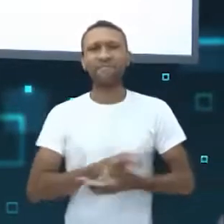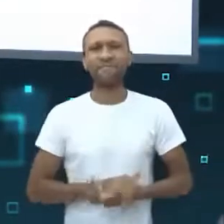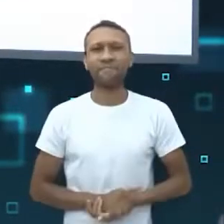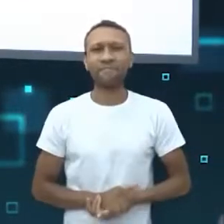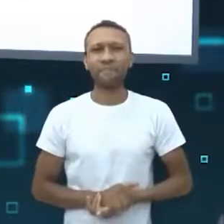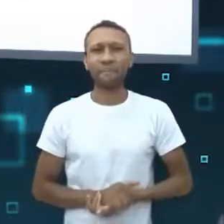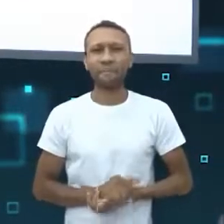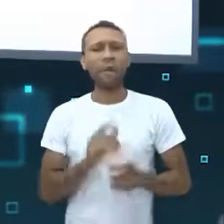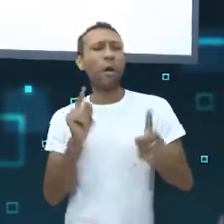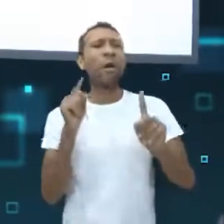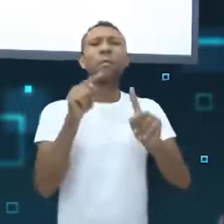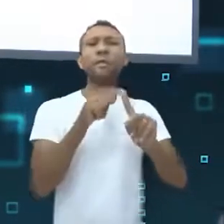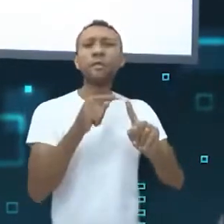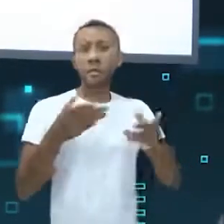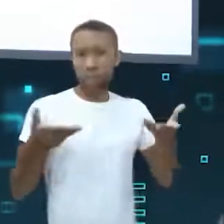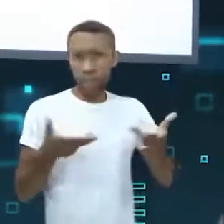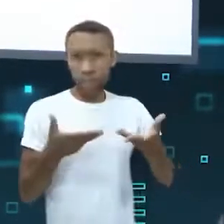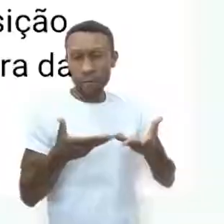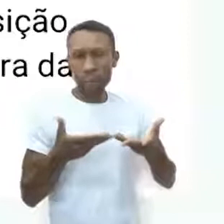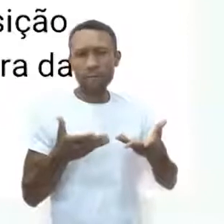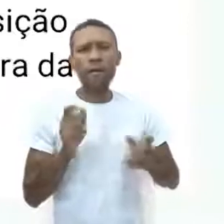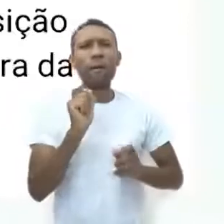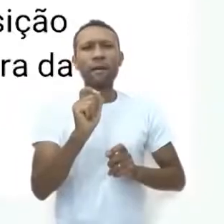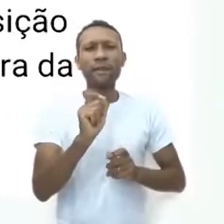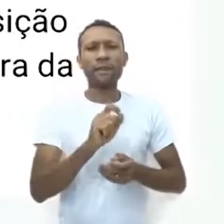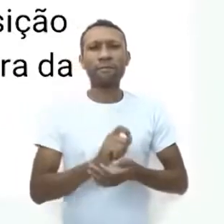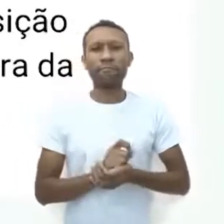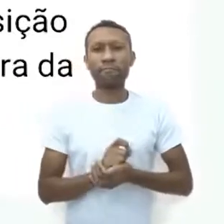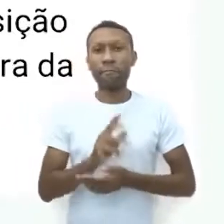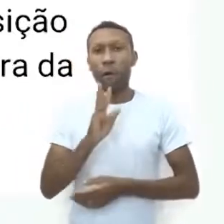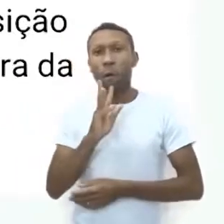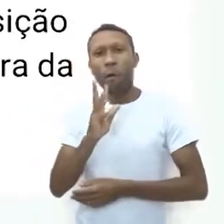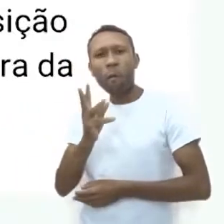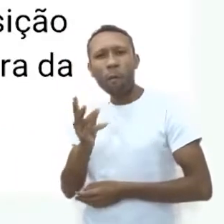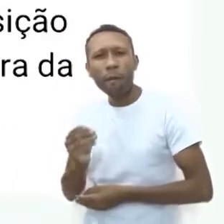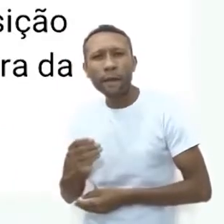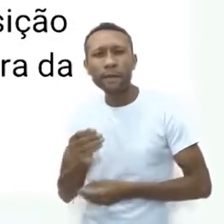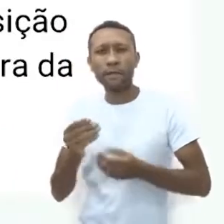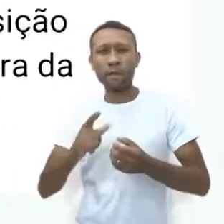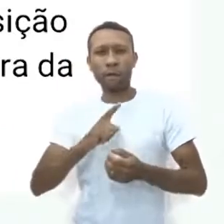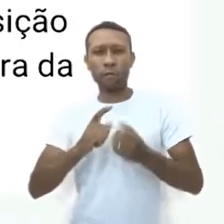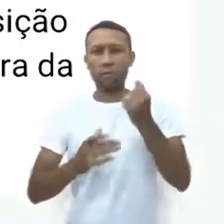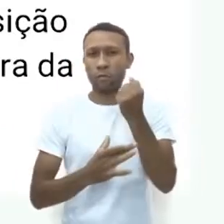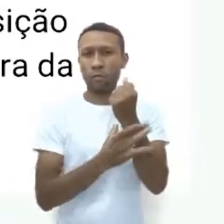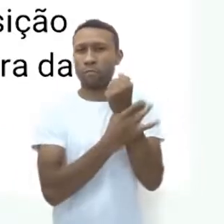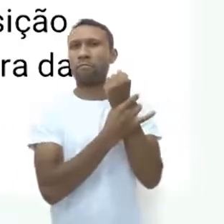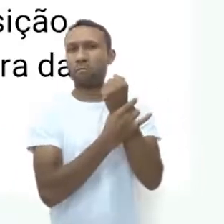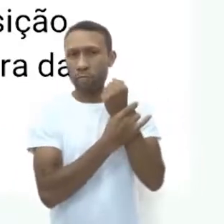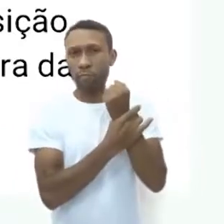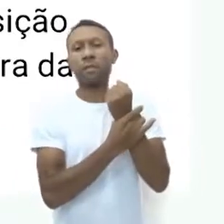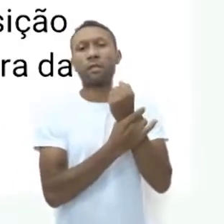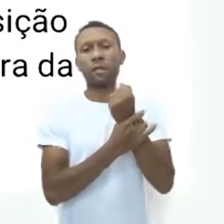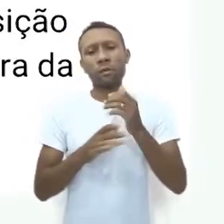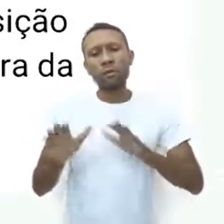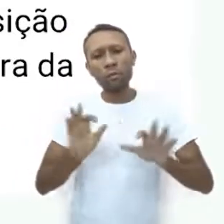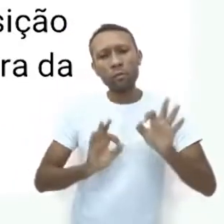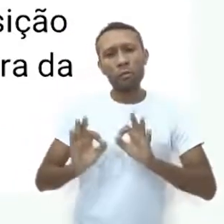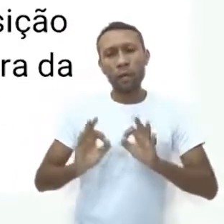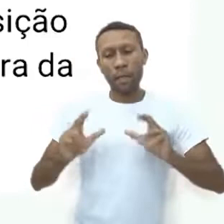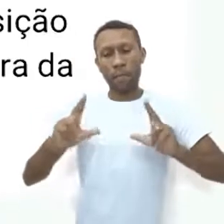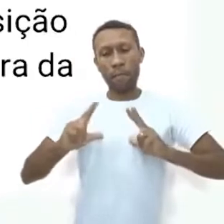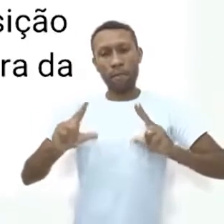Os objetivos da nossa aula são reconhecer e assegurar os direitos e vantagens da manutenção da